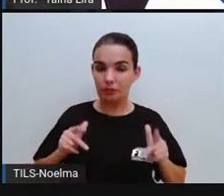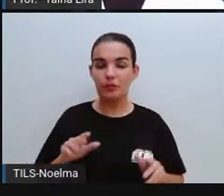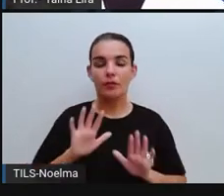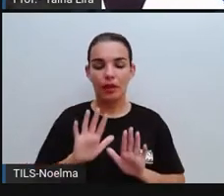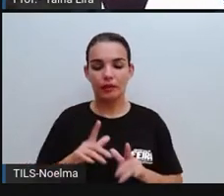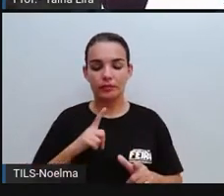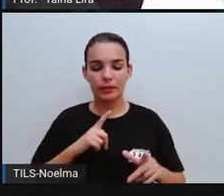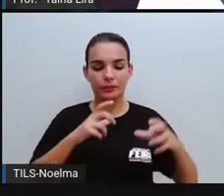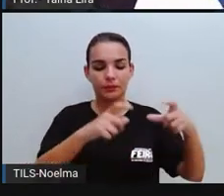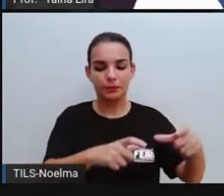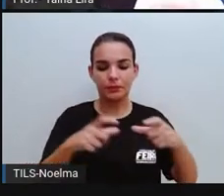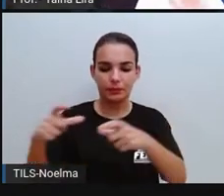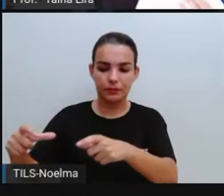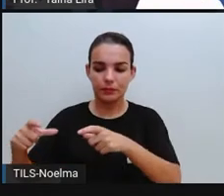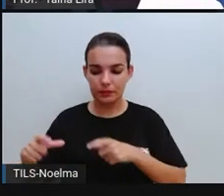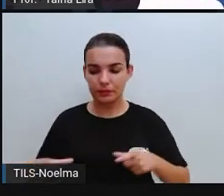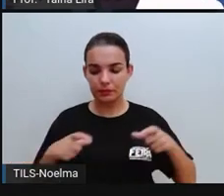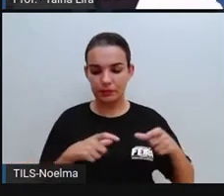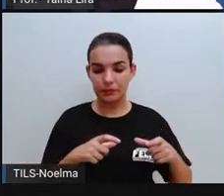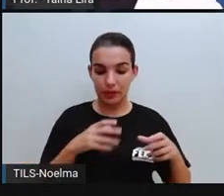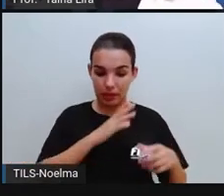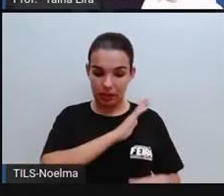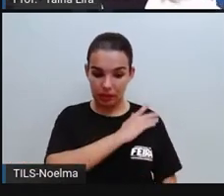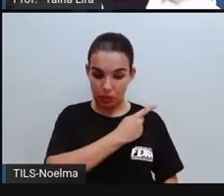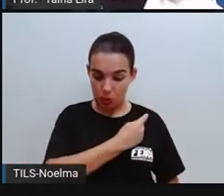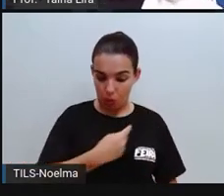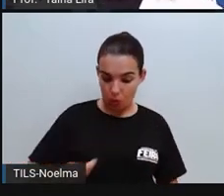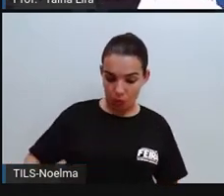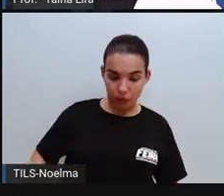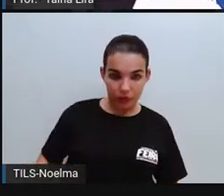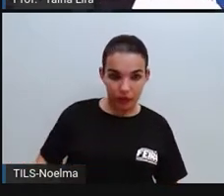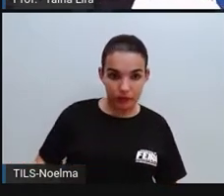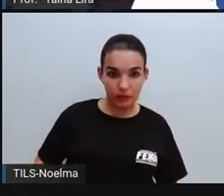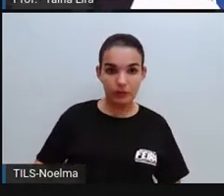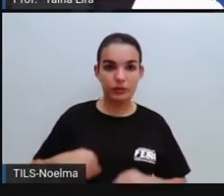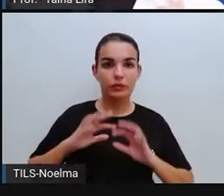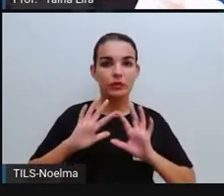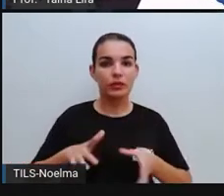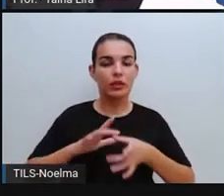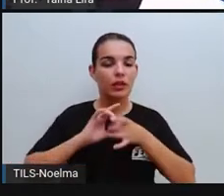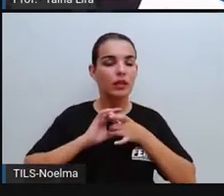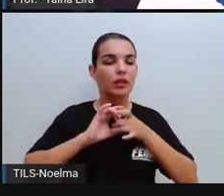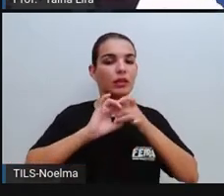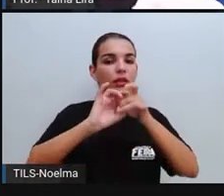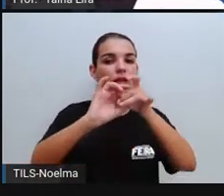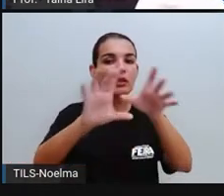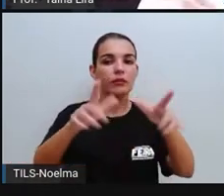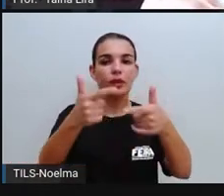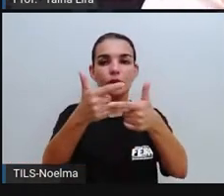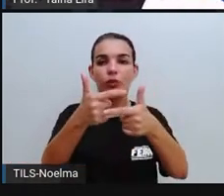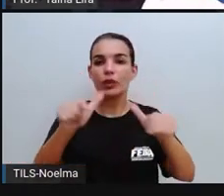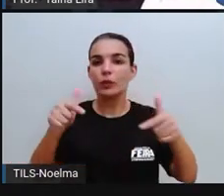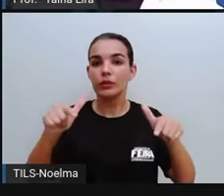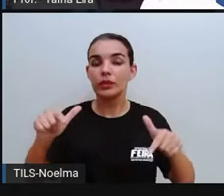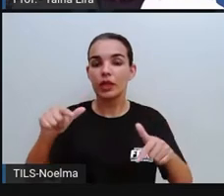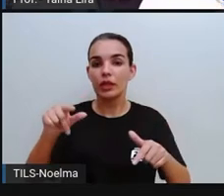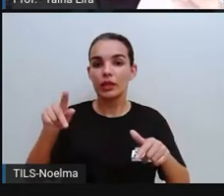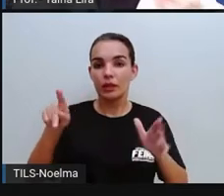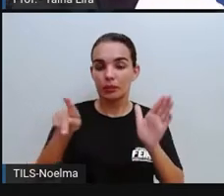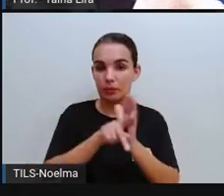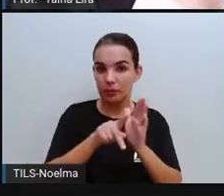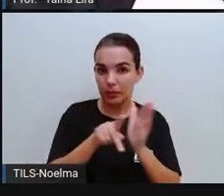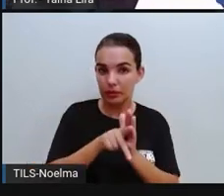e espaços que são privados. Público, a Pró já falou que é o que não tem um dono, tá?